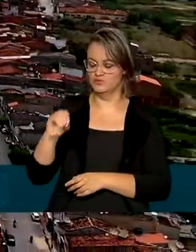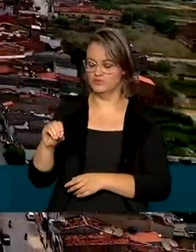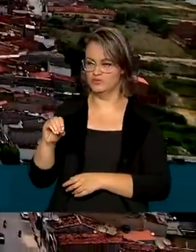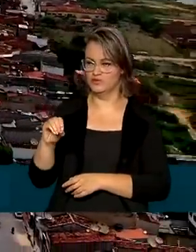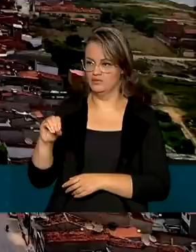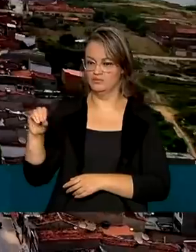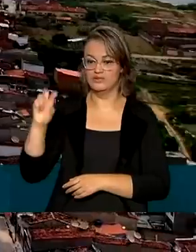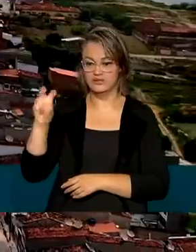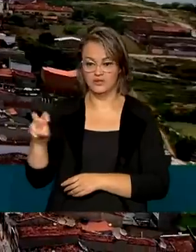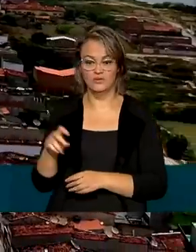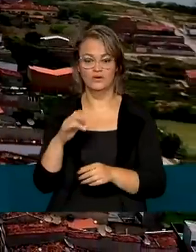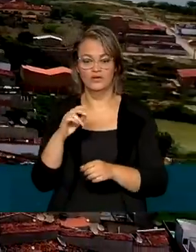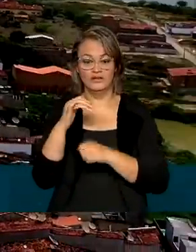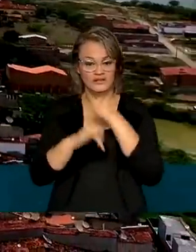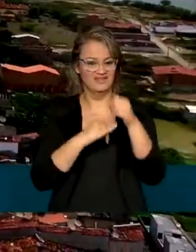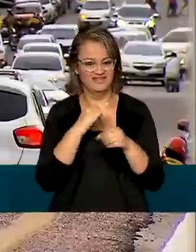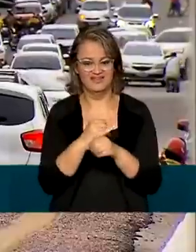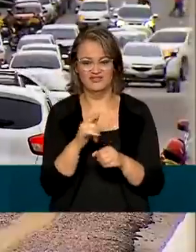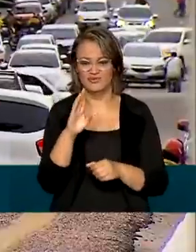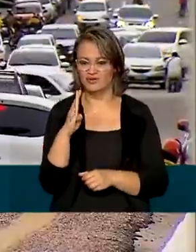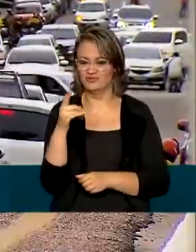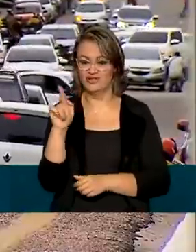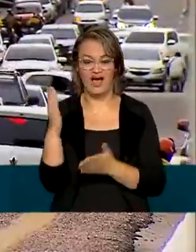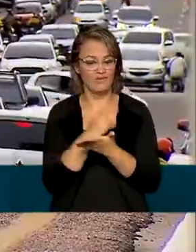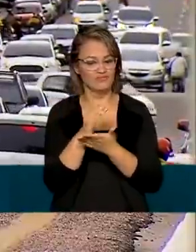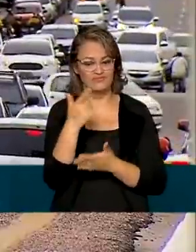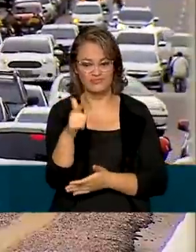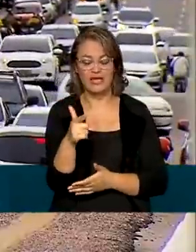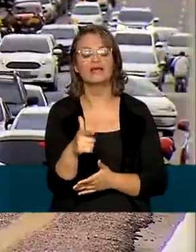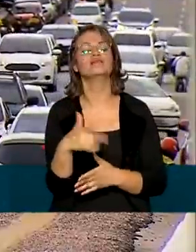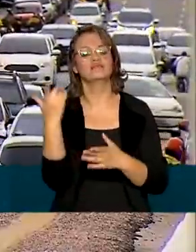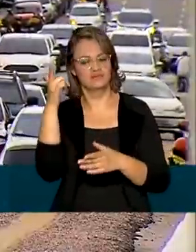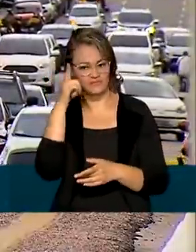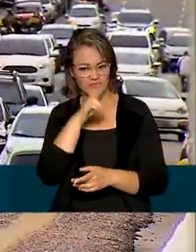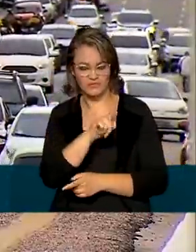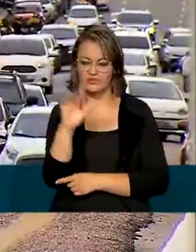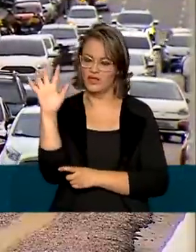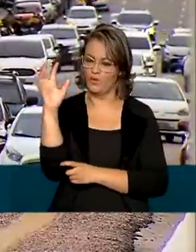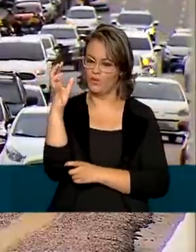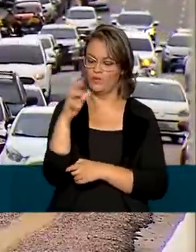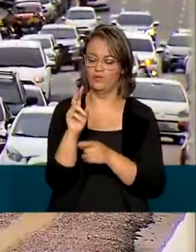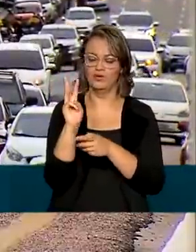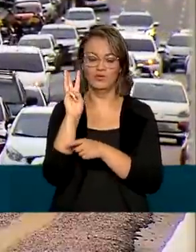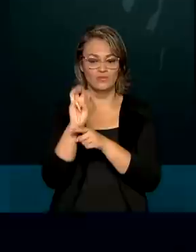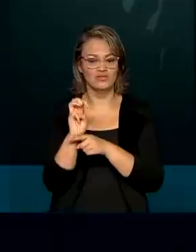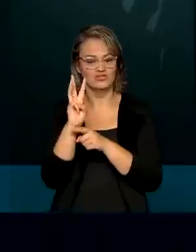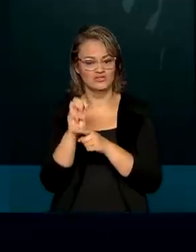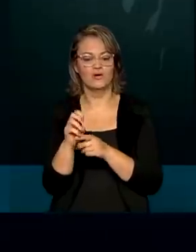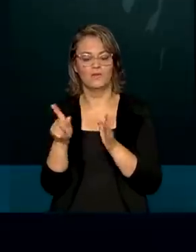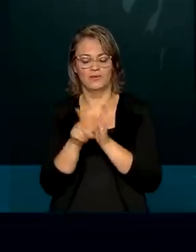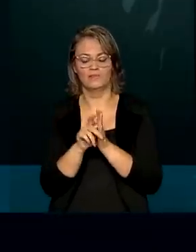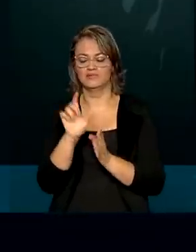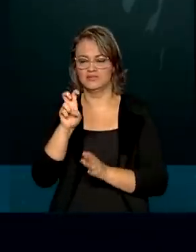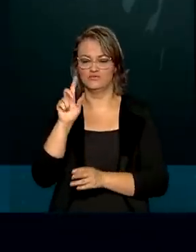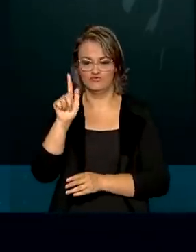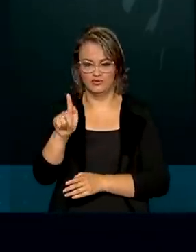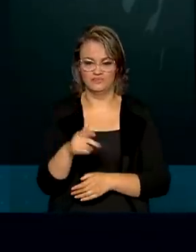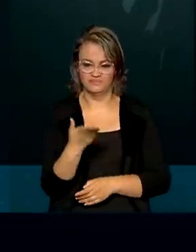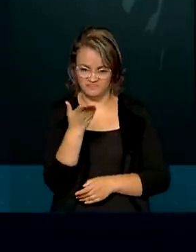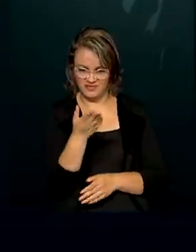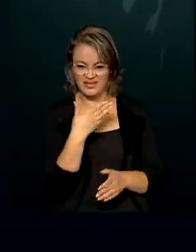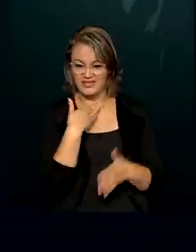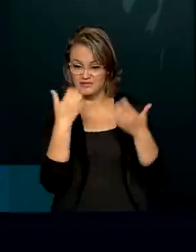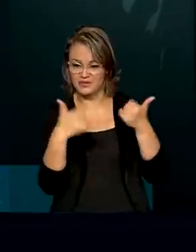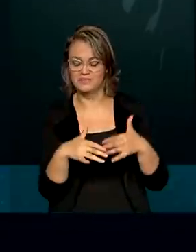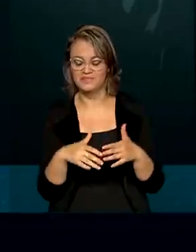sem acesso à banda larga móvel 4G, vão receber esse sinal nos compromissos do edital do 5G. Eu possuo em minha casa internet com